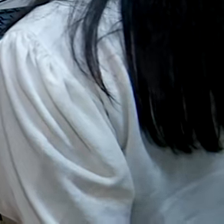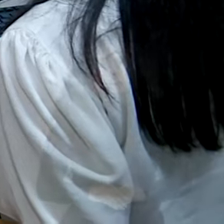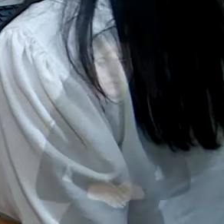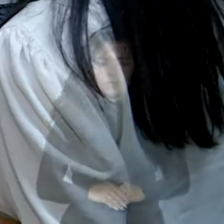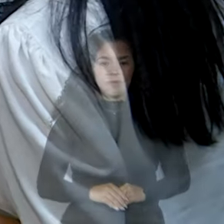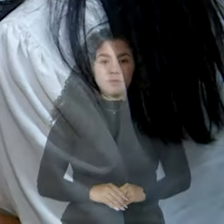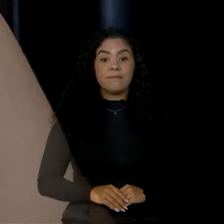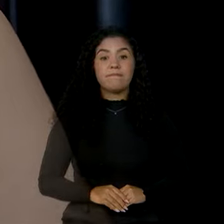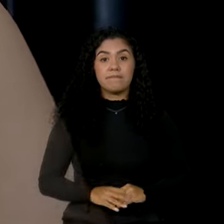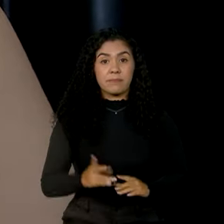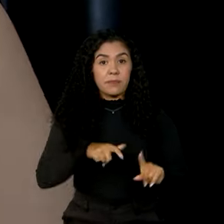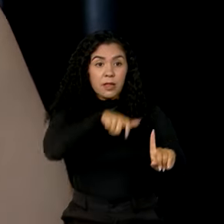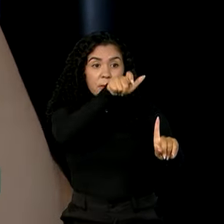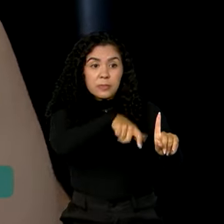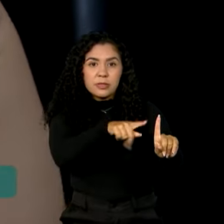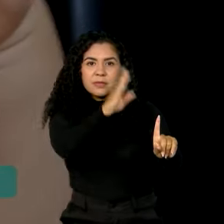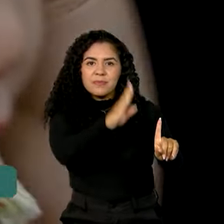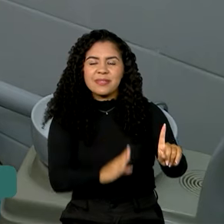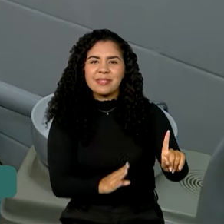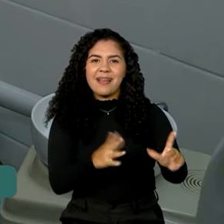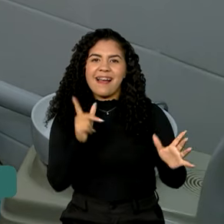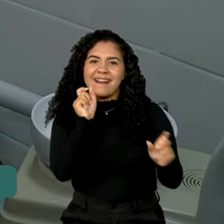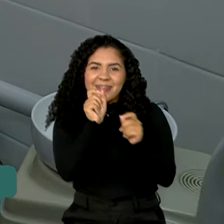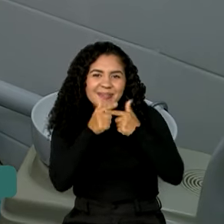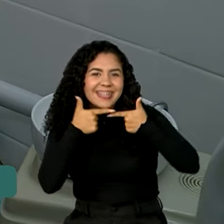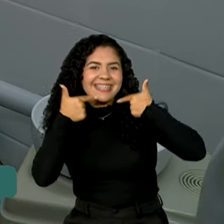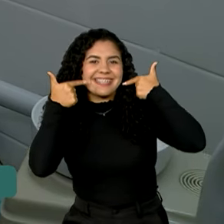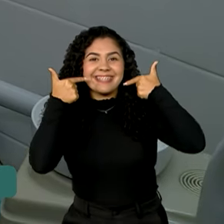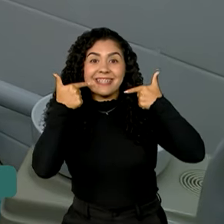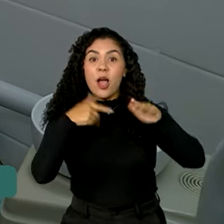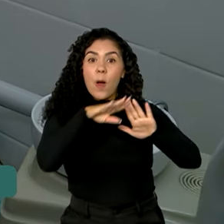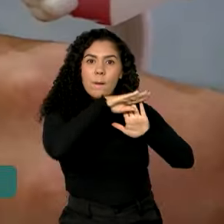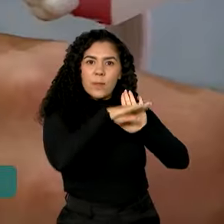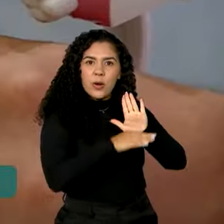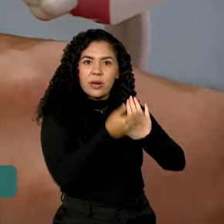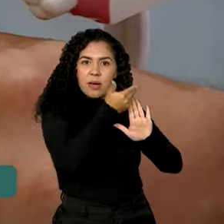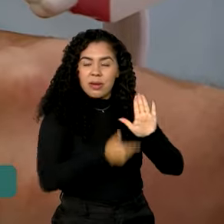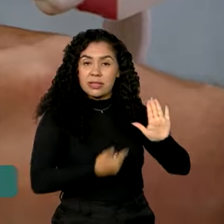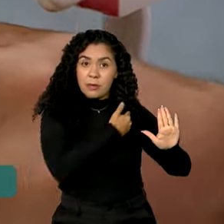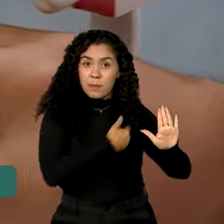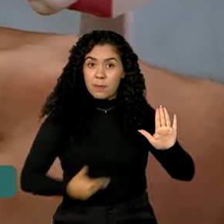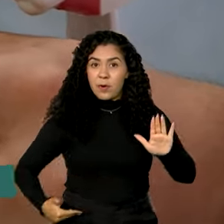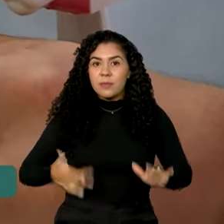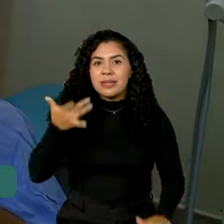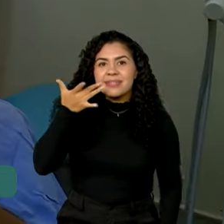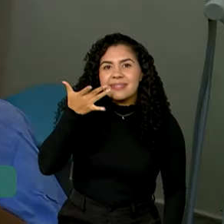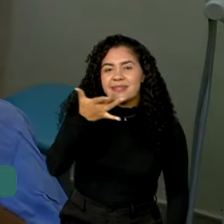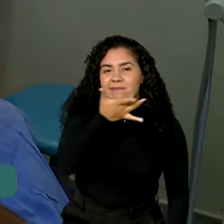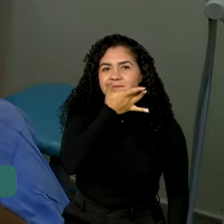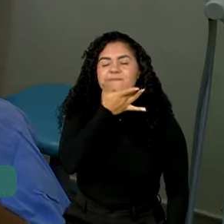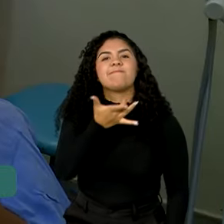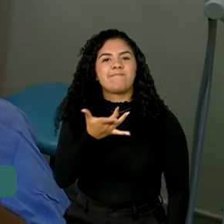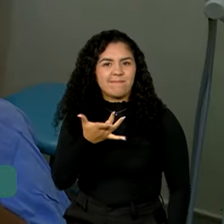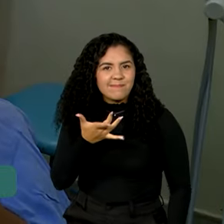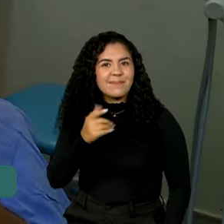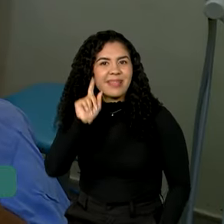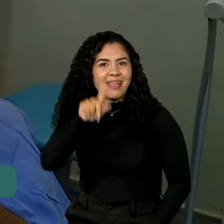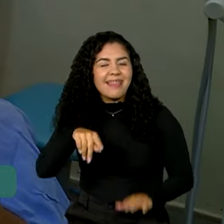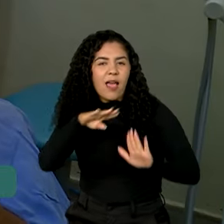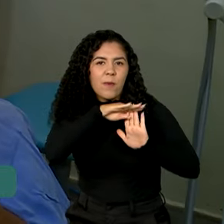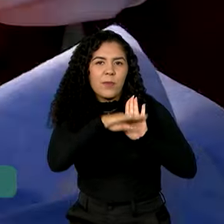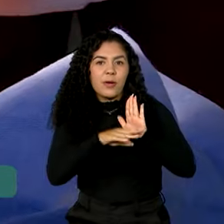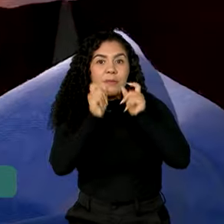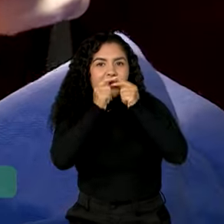O brasileiro voltou a sorrir. No maior programa público de saúde bucal do mundo, o Brasil Sorridente